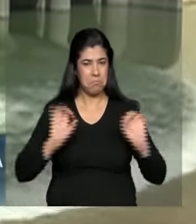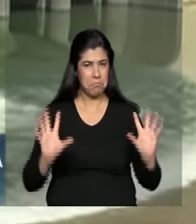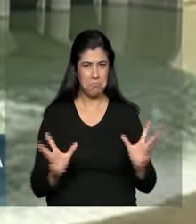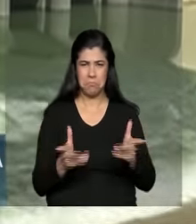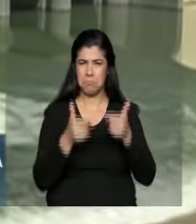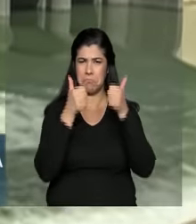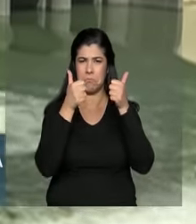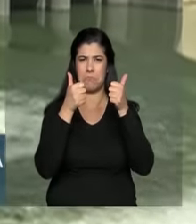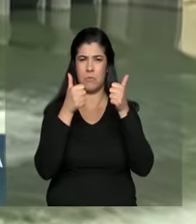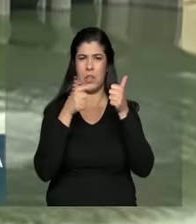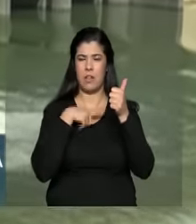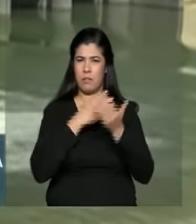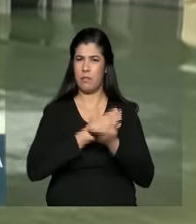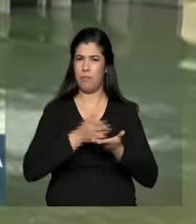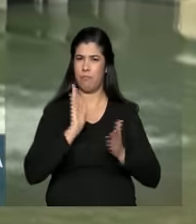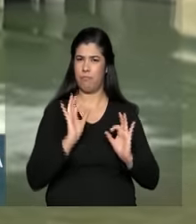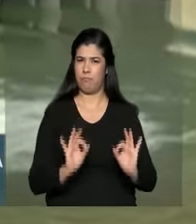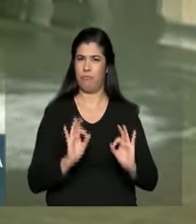Maravilha! Está aí!